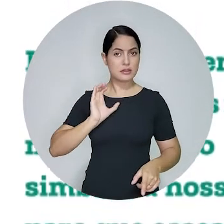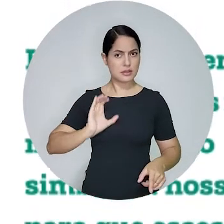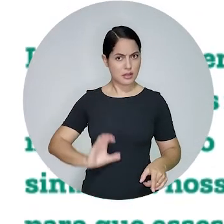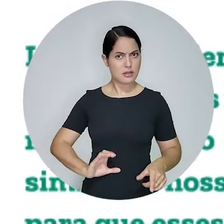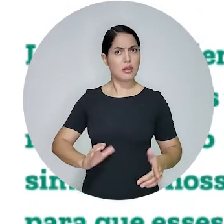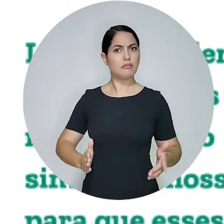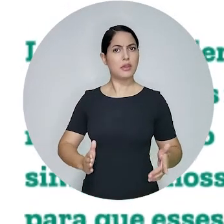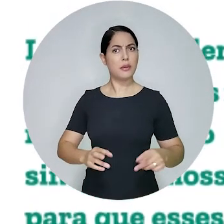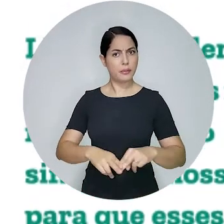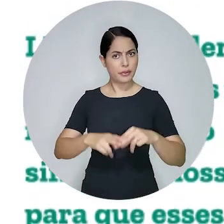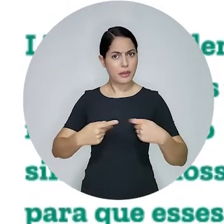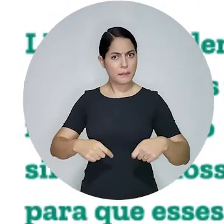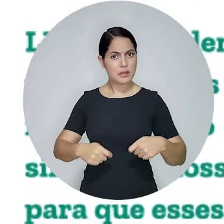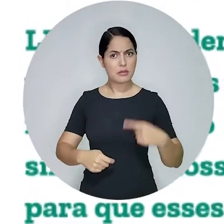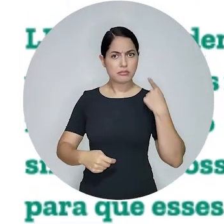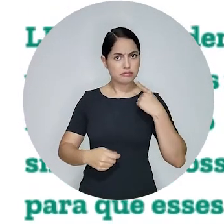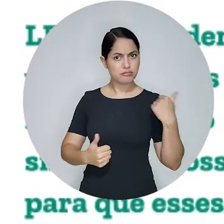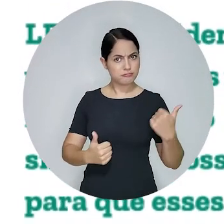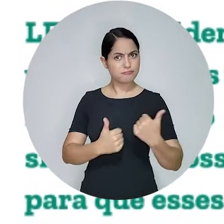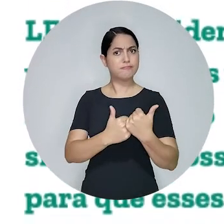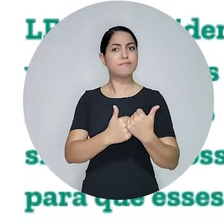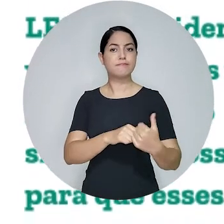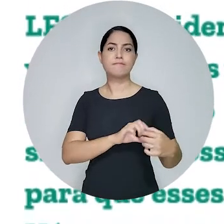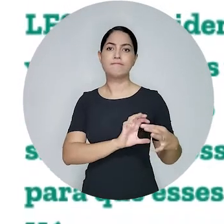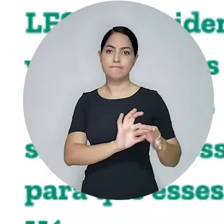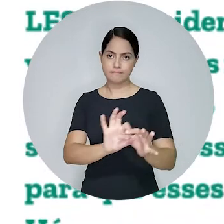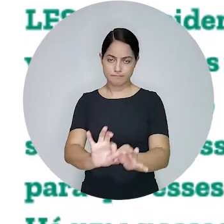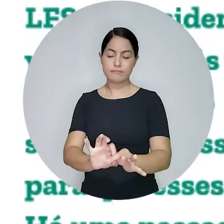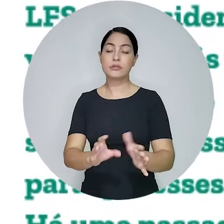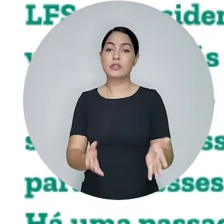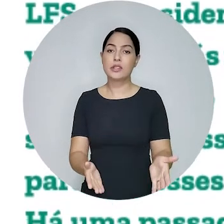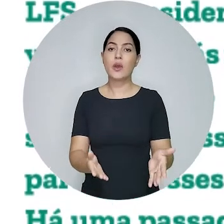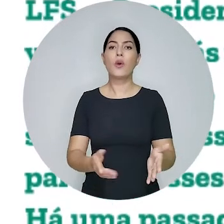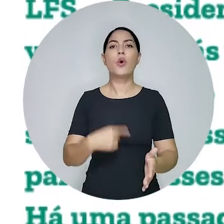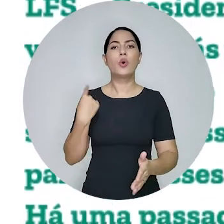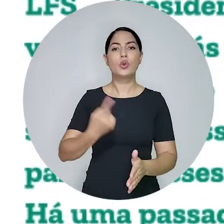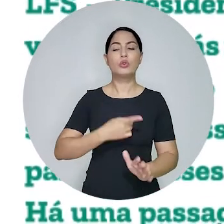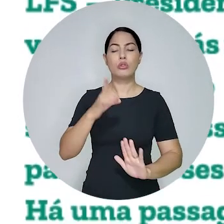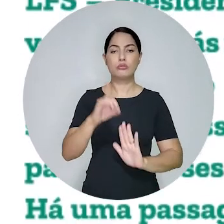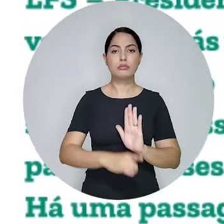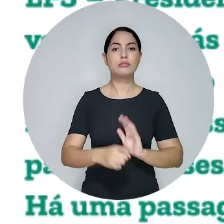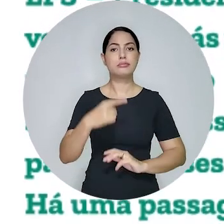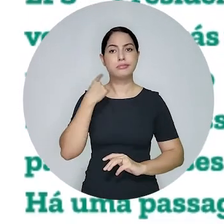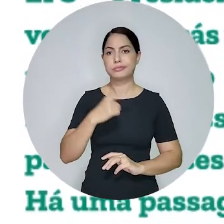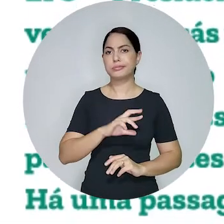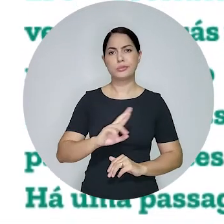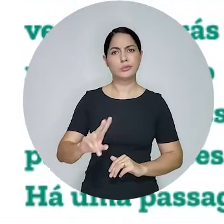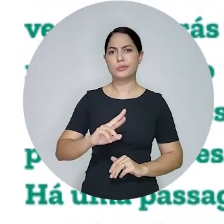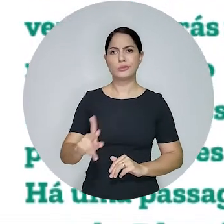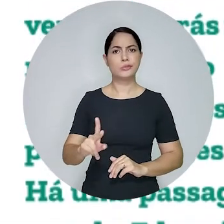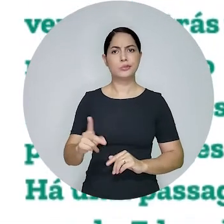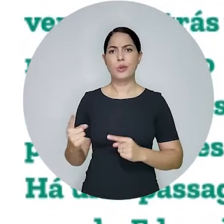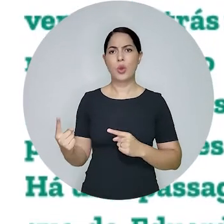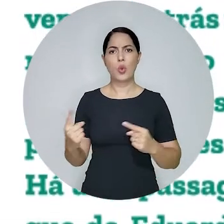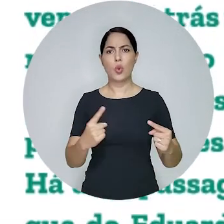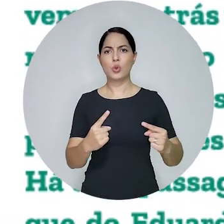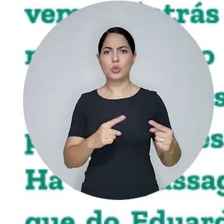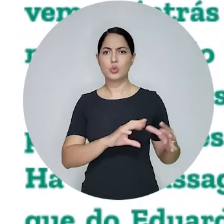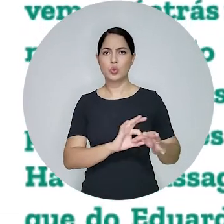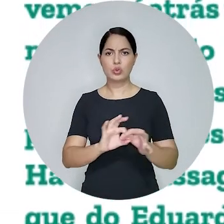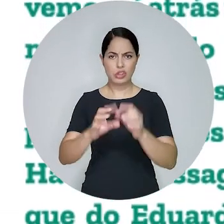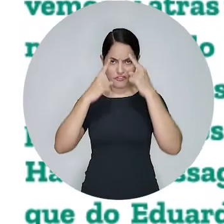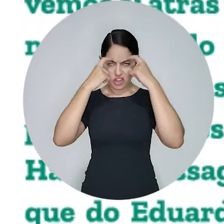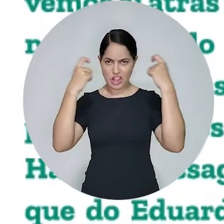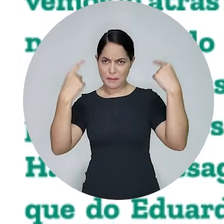que se faz ser ouvido por meio dos advogados e advogadas. A defesa das prerrogativas não é apenas contra as violações que